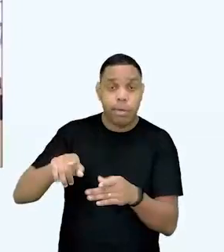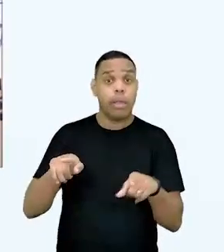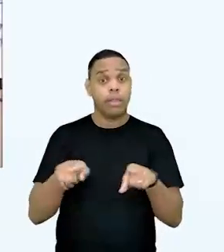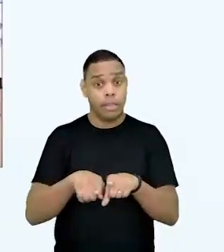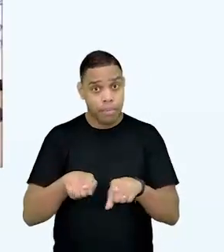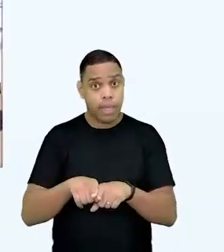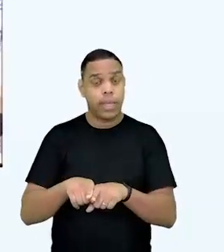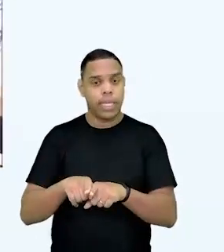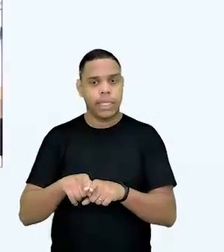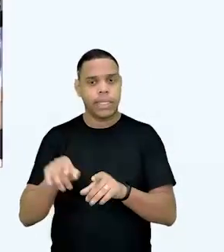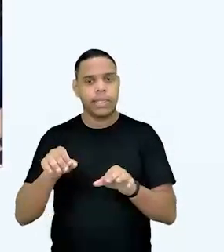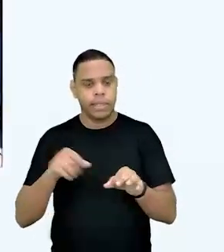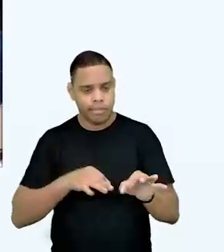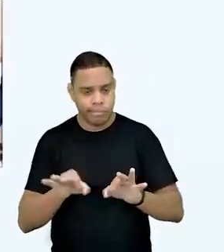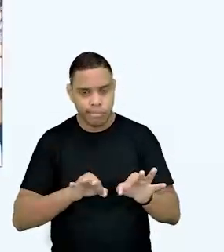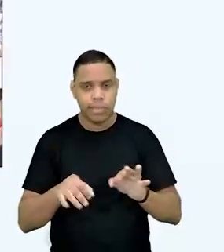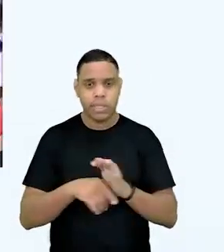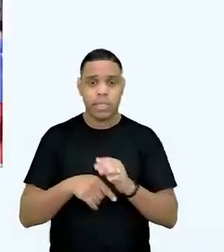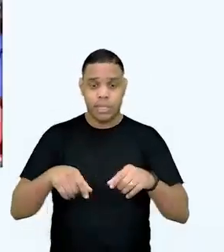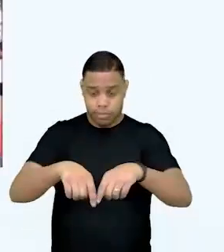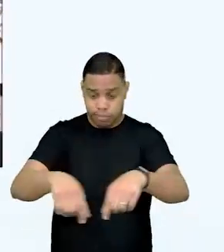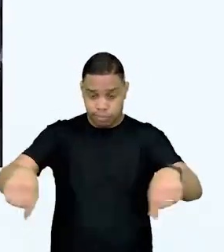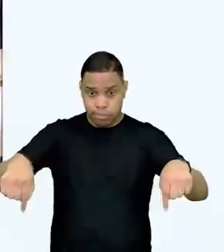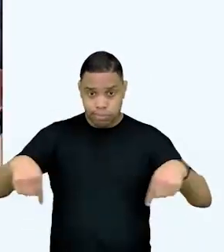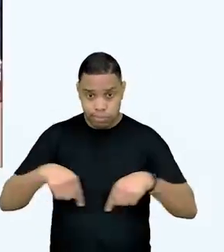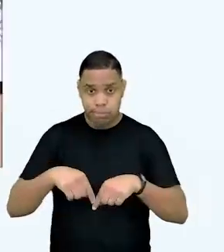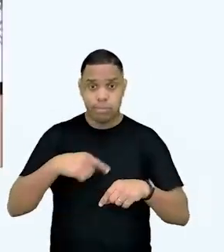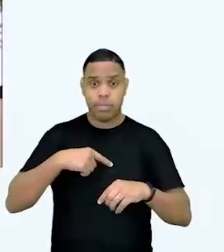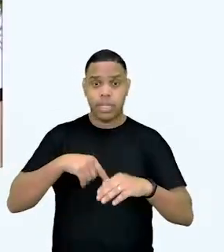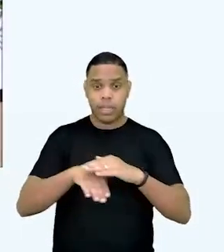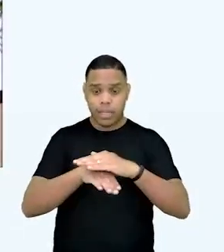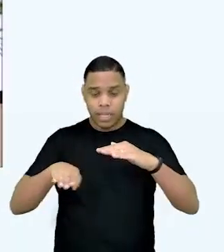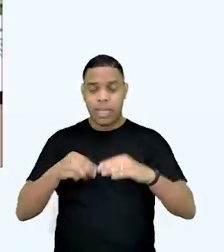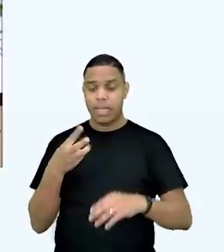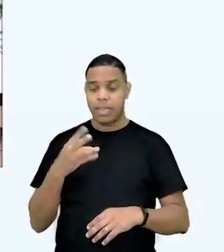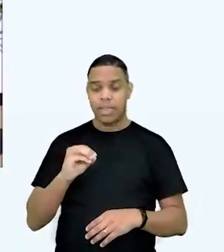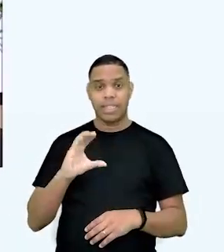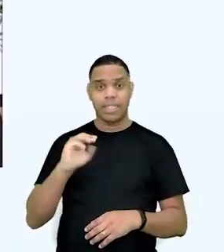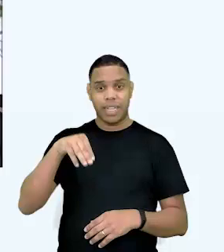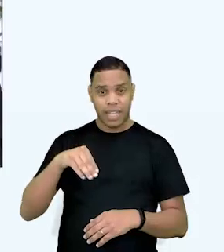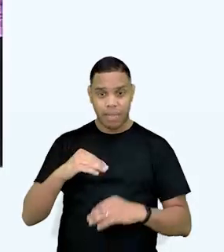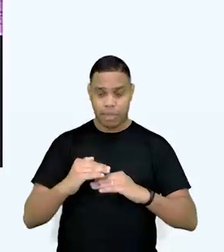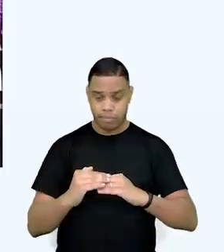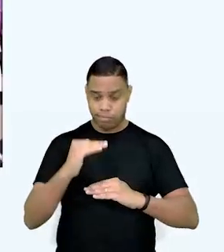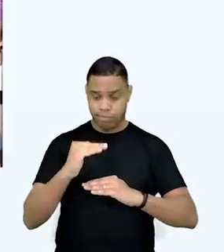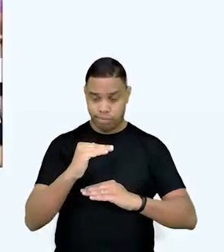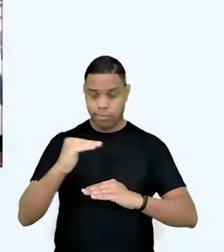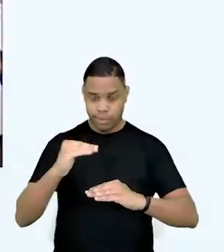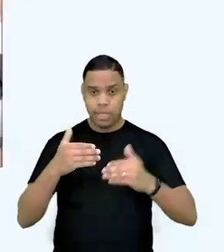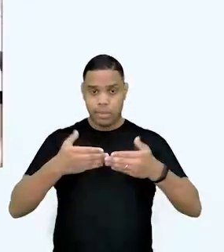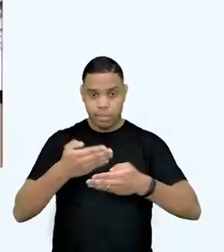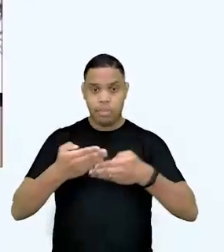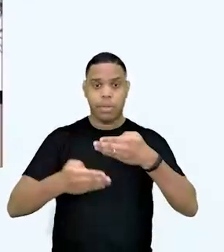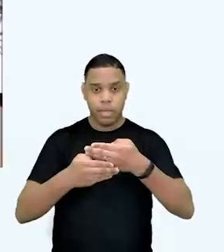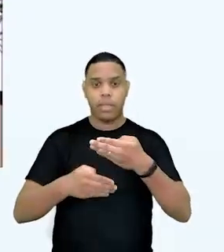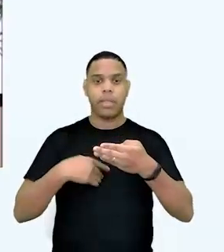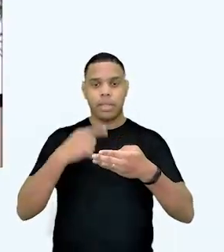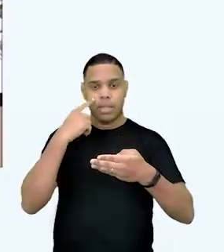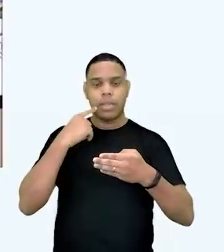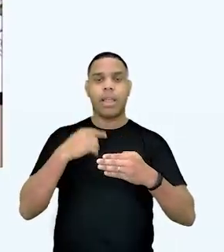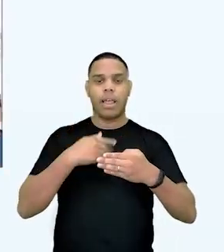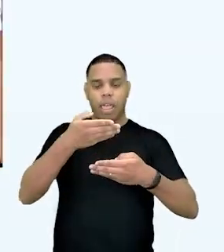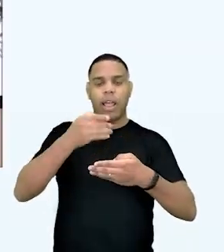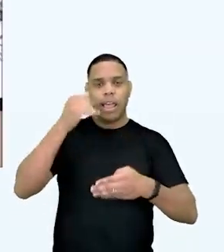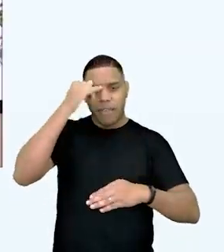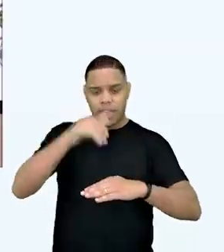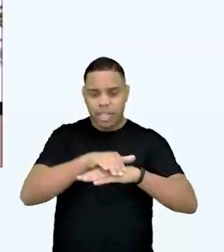tem que ter também uma estrutura, uma fundação que vai acima do solo, pelo menos 30 centímetros de altura. Tá. Para a parede não ficar próxima